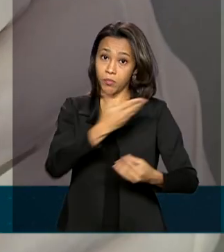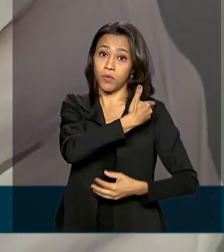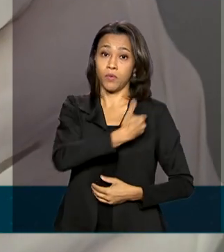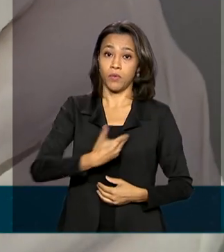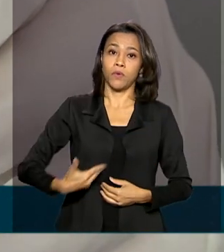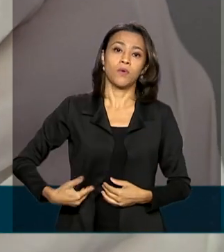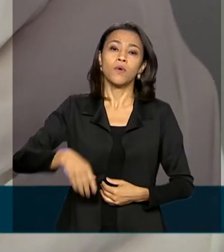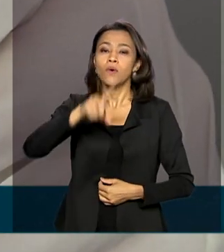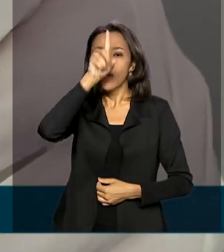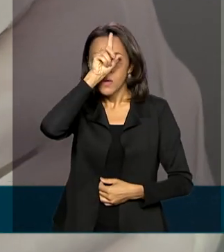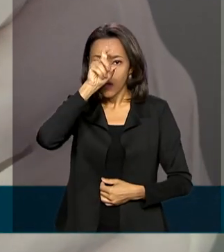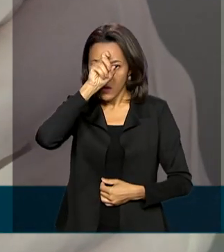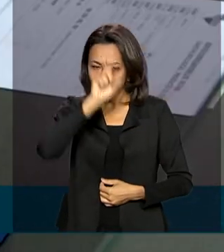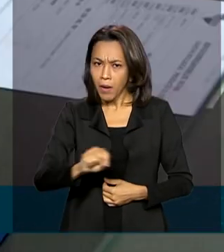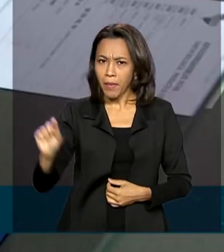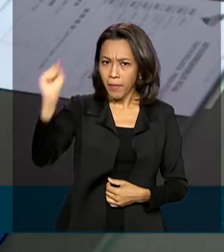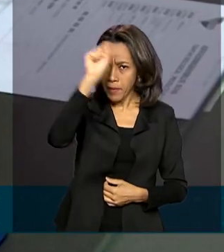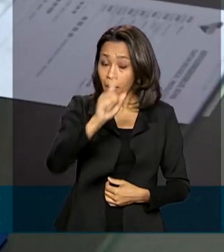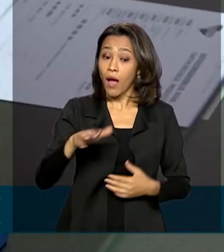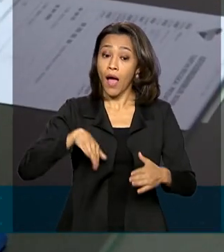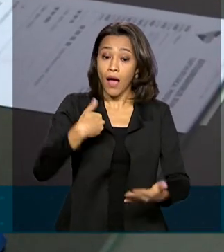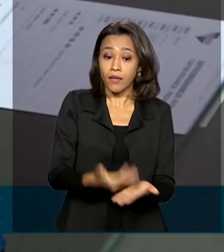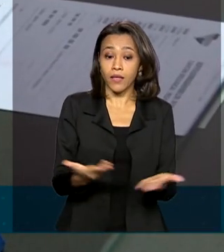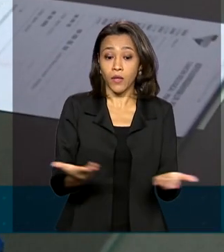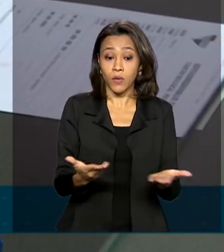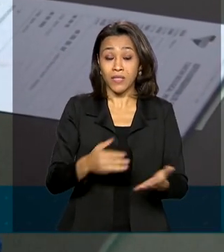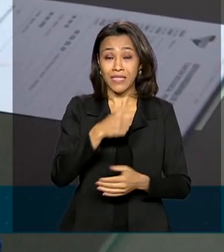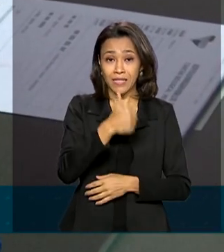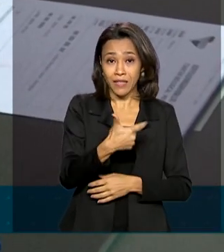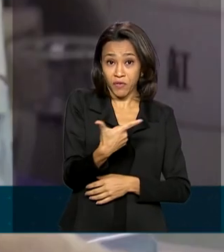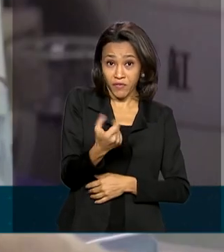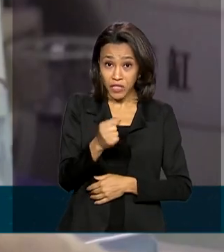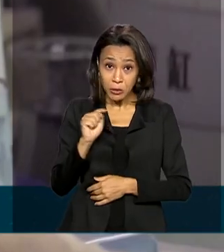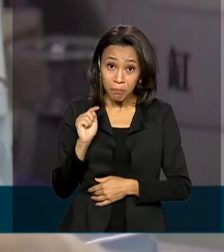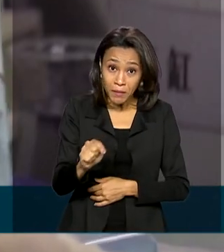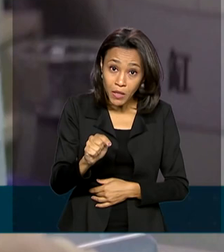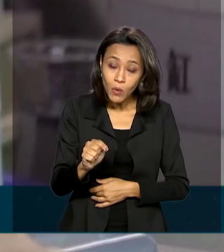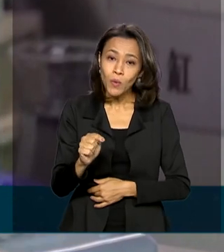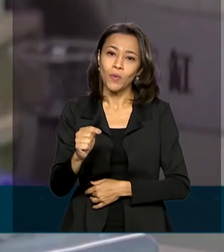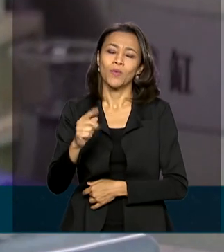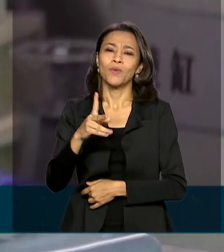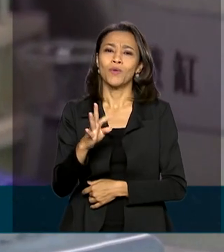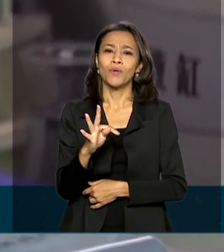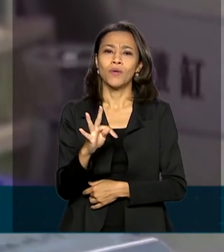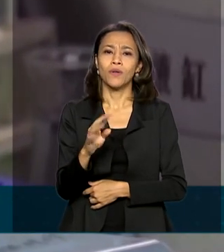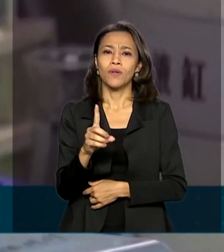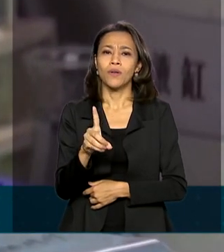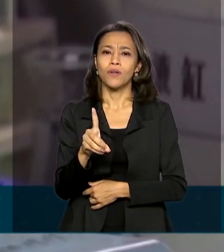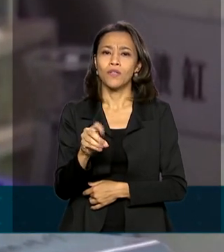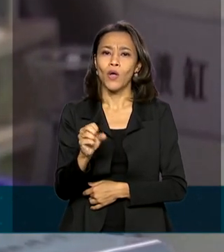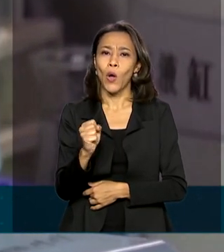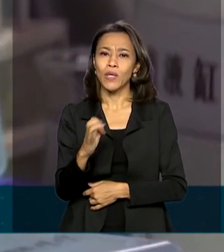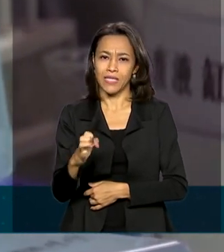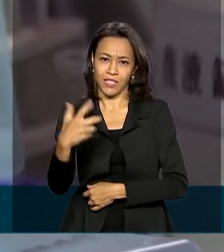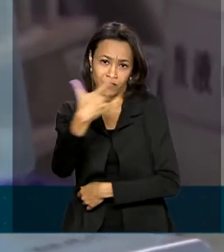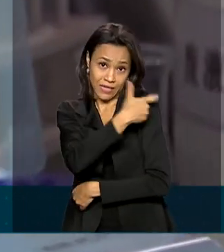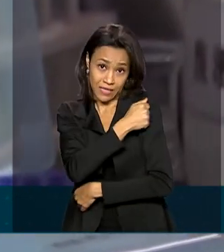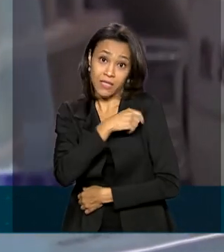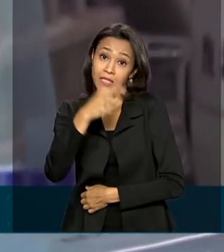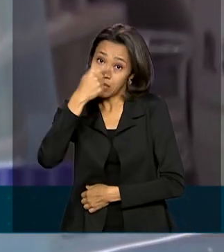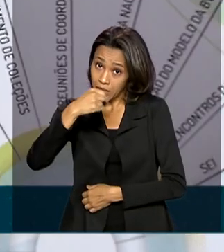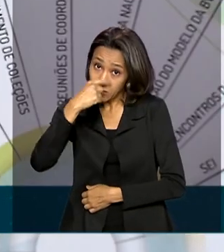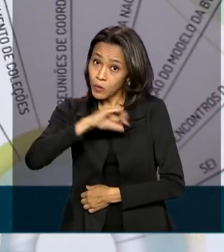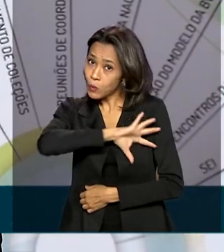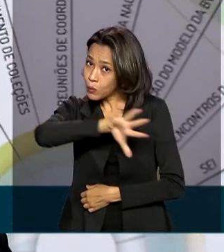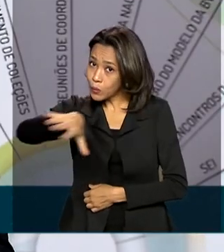Atualmente, o Butantan fabrica 120 mil doses de seis tipos de vacinas, entre elas a da gripe. Todas são destinadas